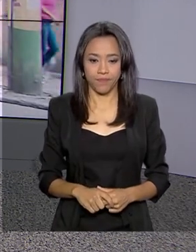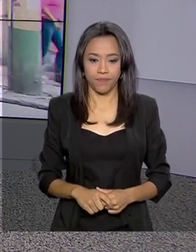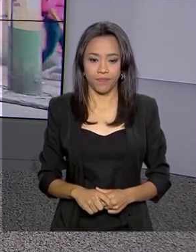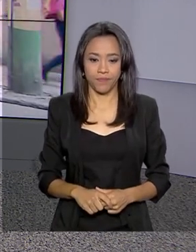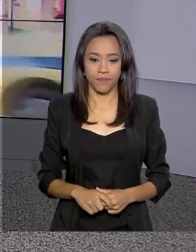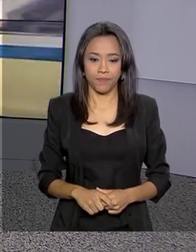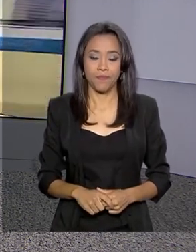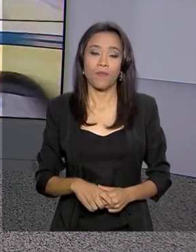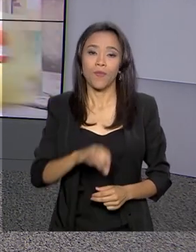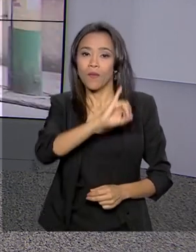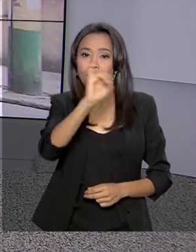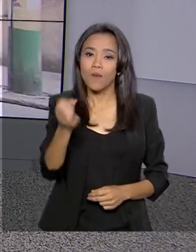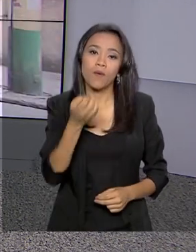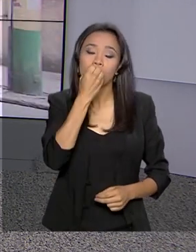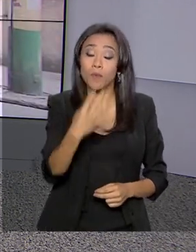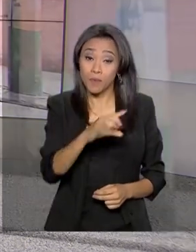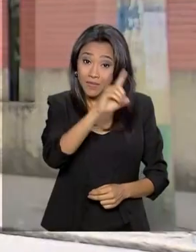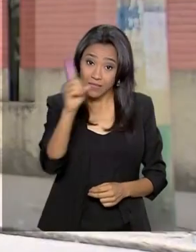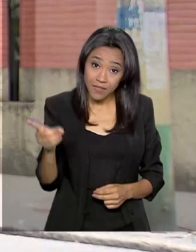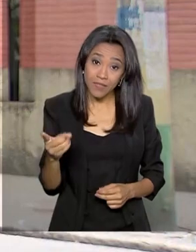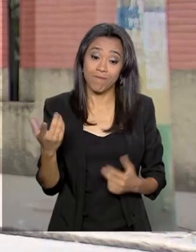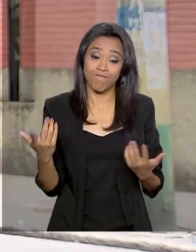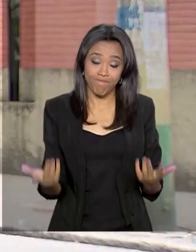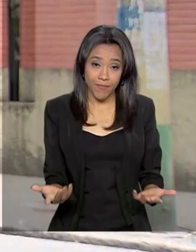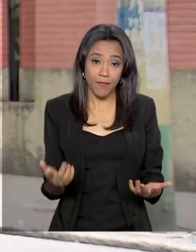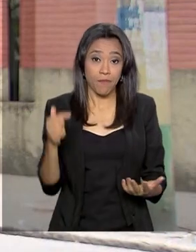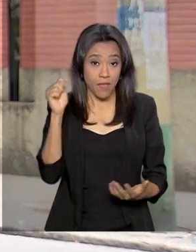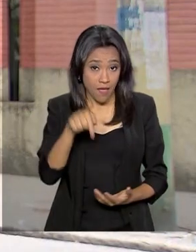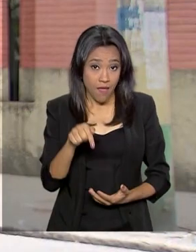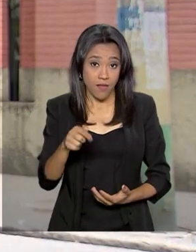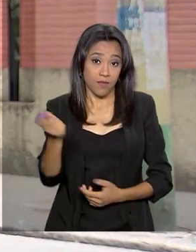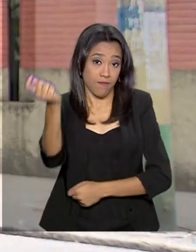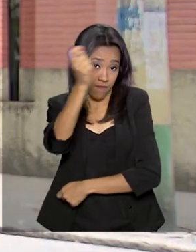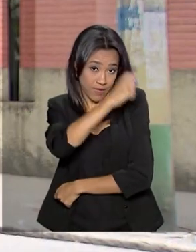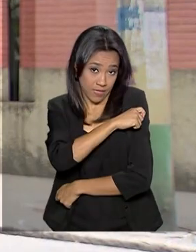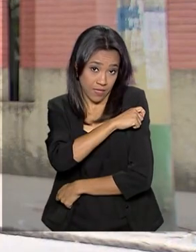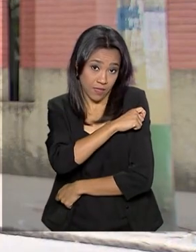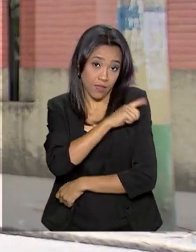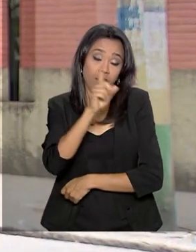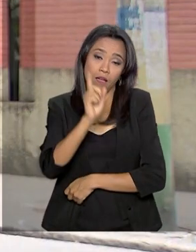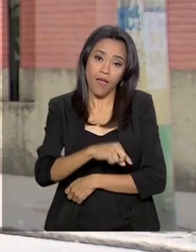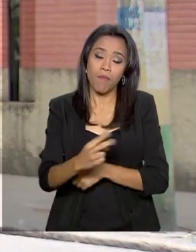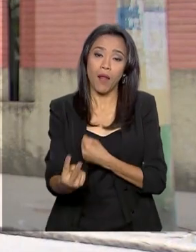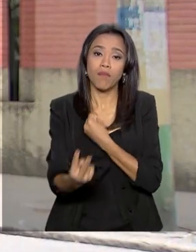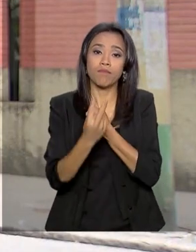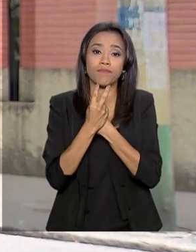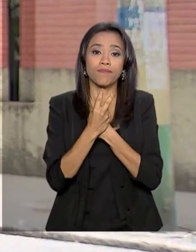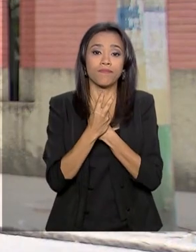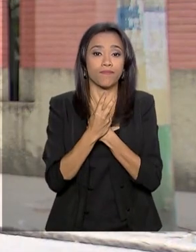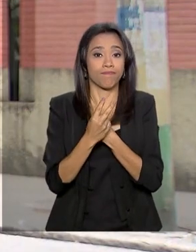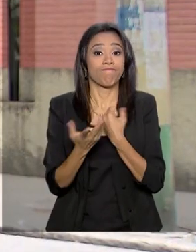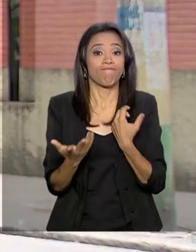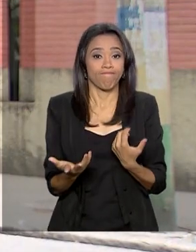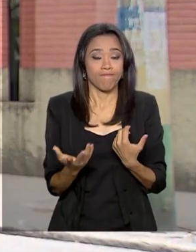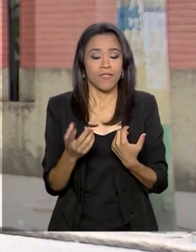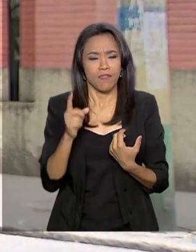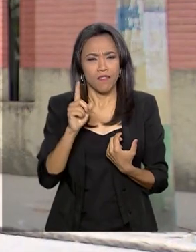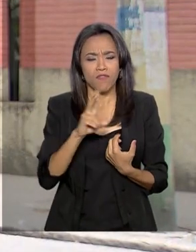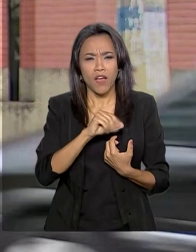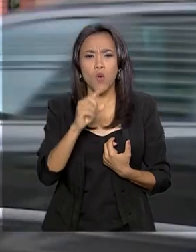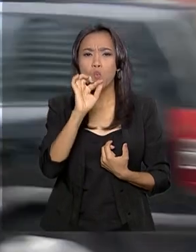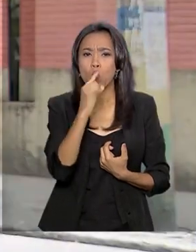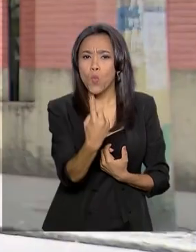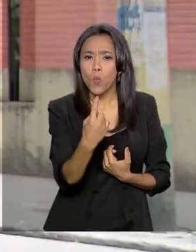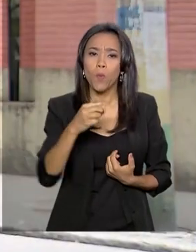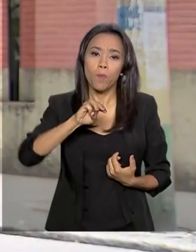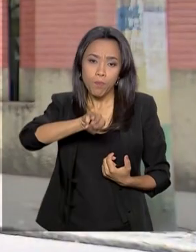Olá Renata, bom dia. Pois é, essa vacinação agora é uma medida preventiva e deve alcançar 1